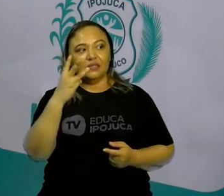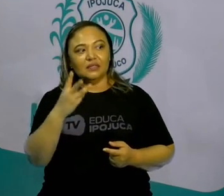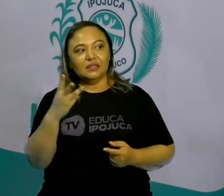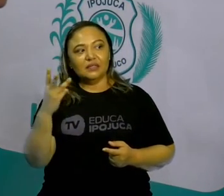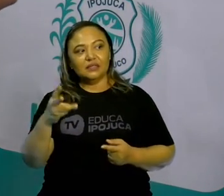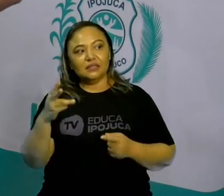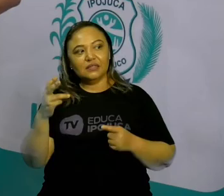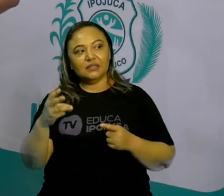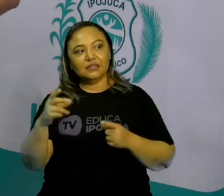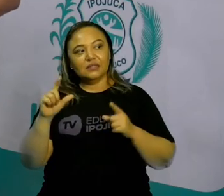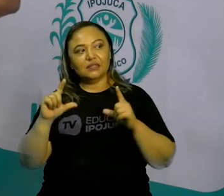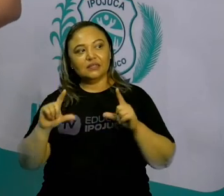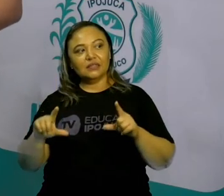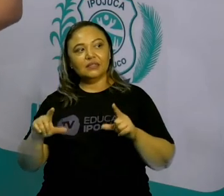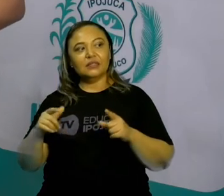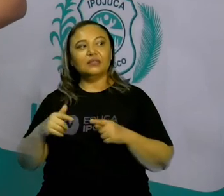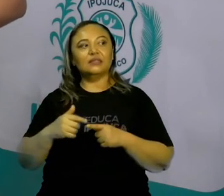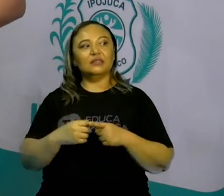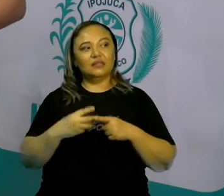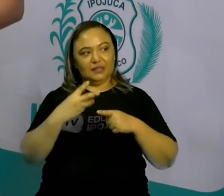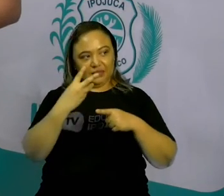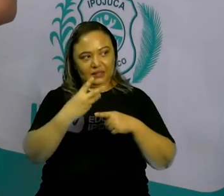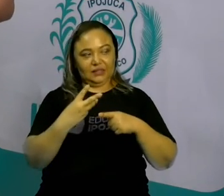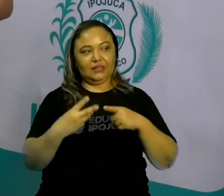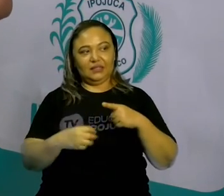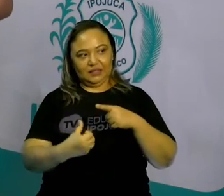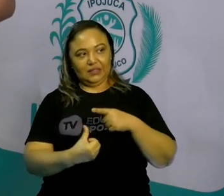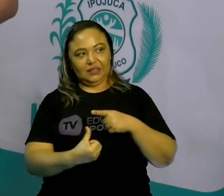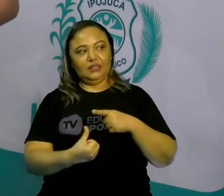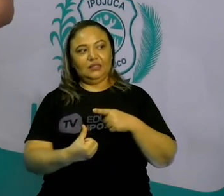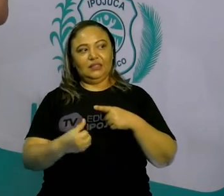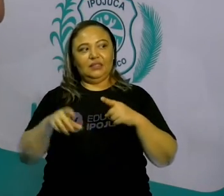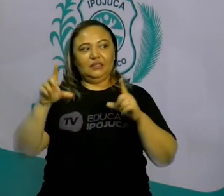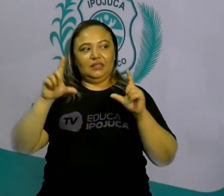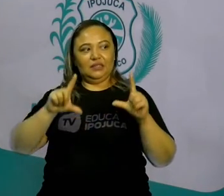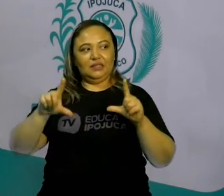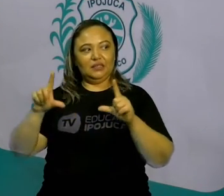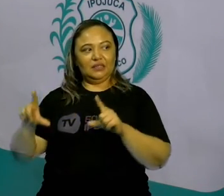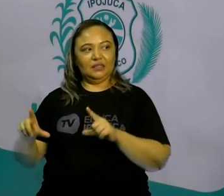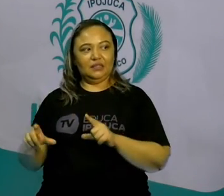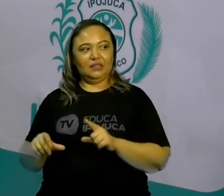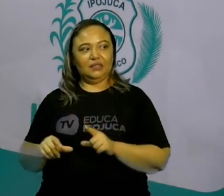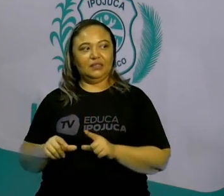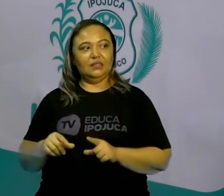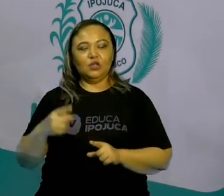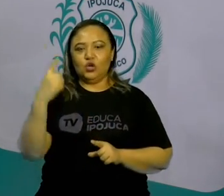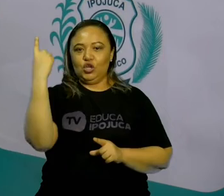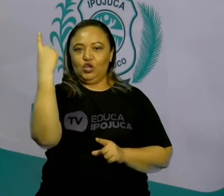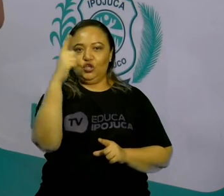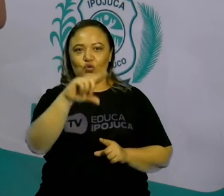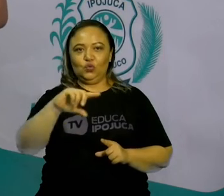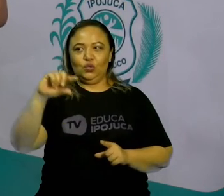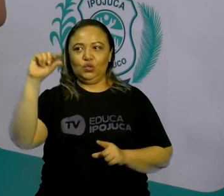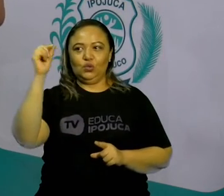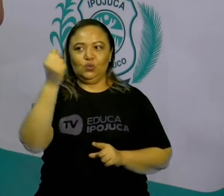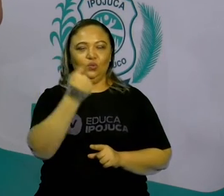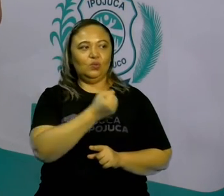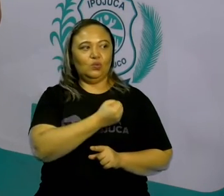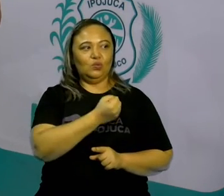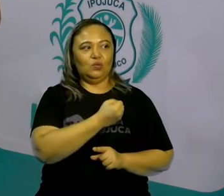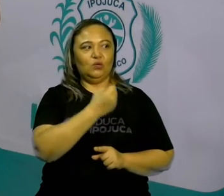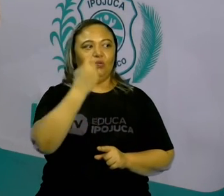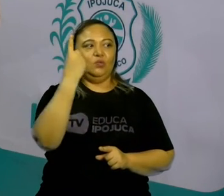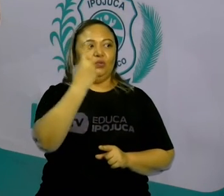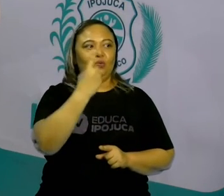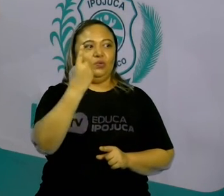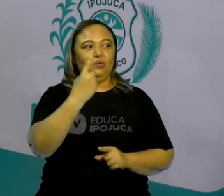disponíveis em sete quadradinhos. Pois é. E aí, será que o Romeu vai acertar? Será que está no um? Sim ou